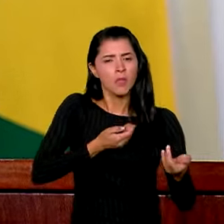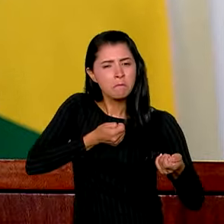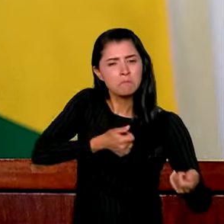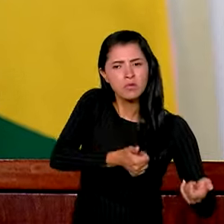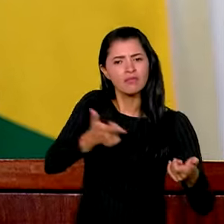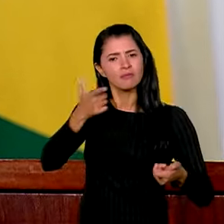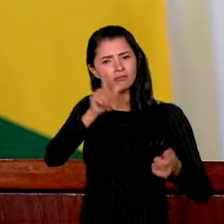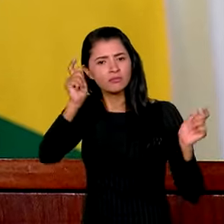ter capacidade de ceder. Obrigado.